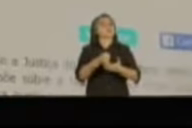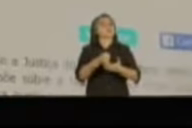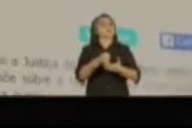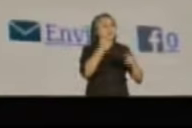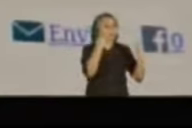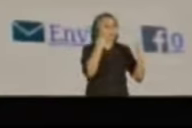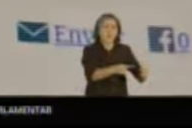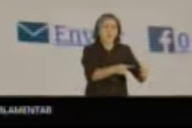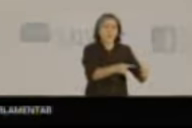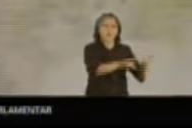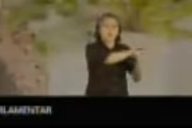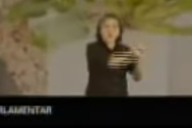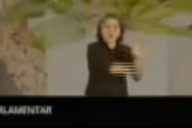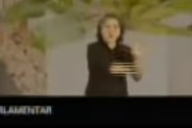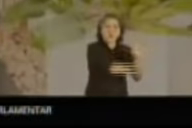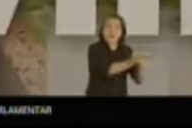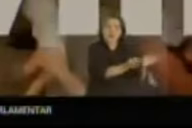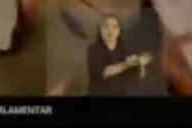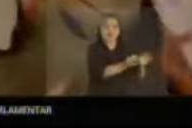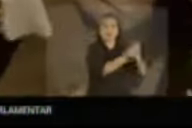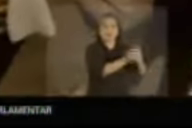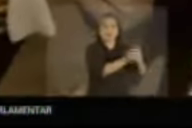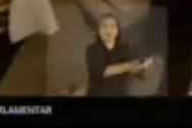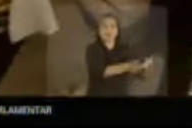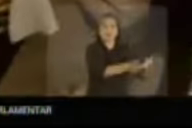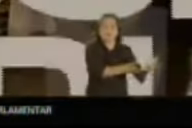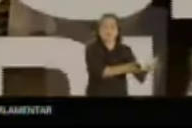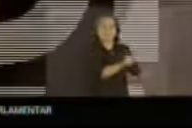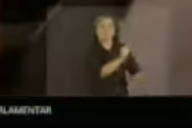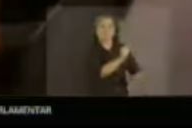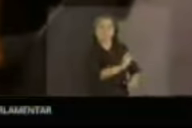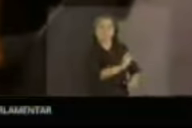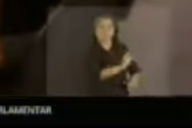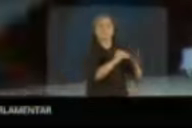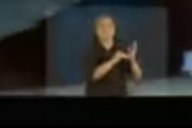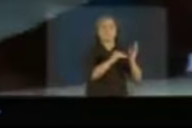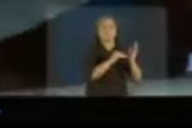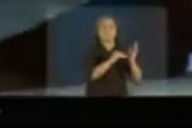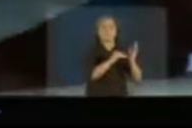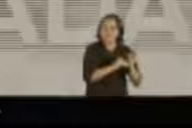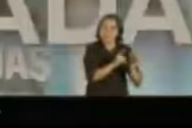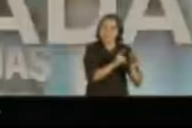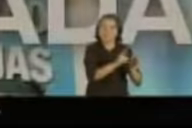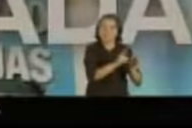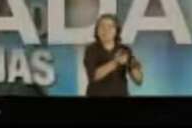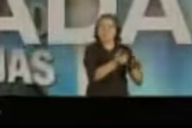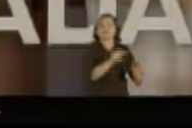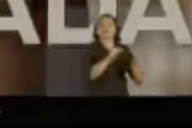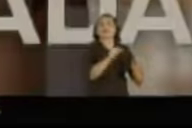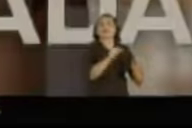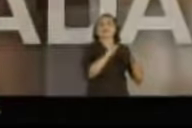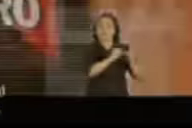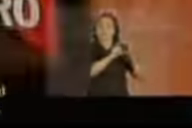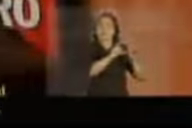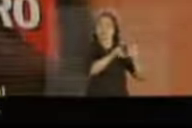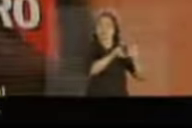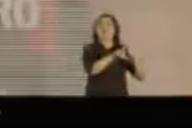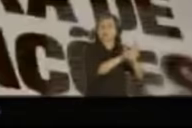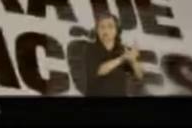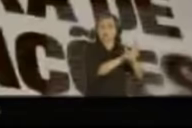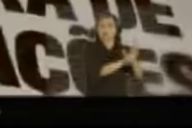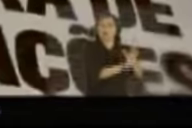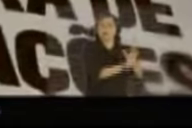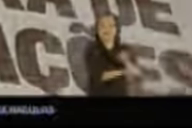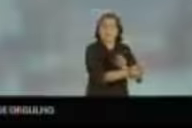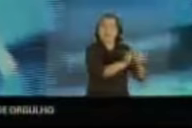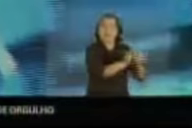organizado, que abriu mão de 60 mil reais de aposentadoria parlamentar e foi autora da lei da delação premiada. Em